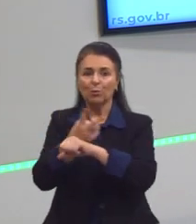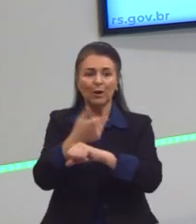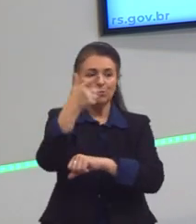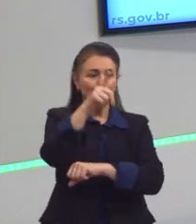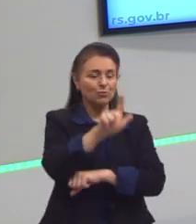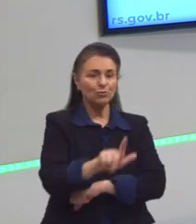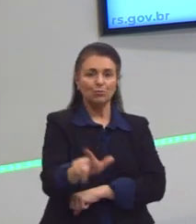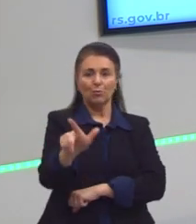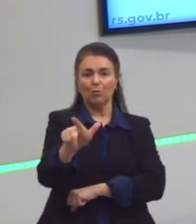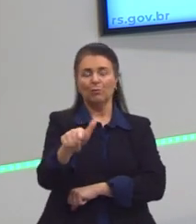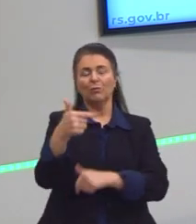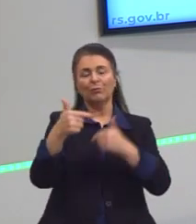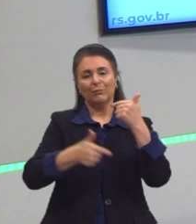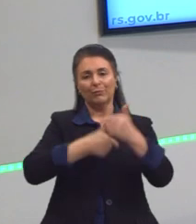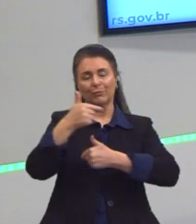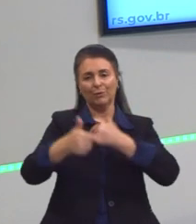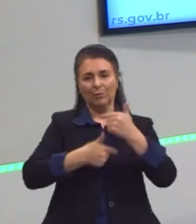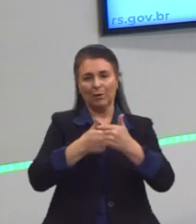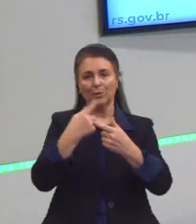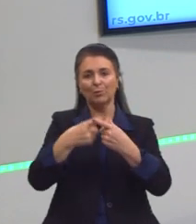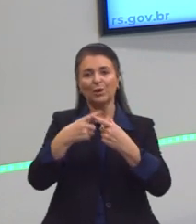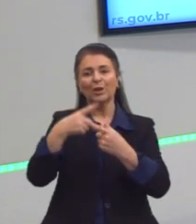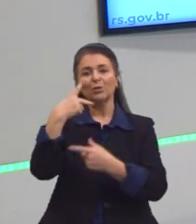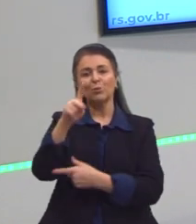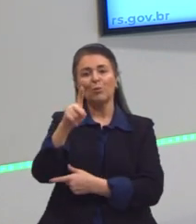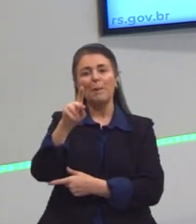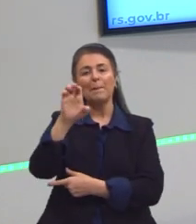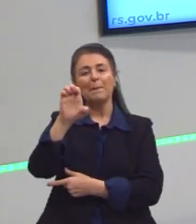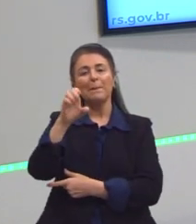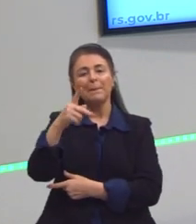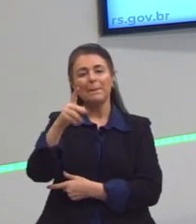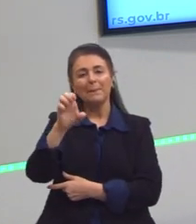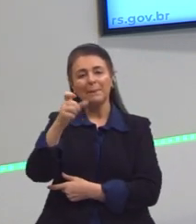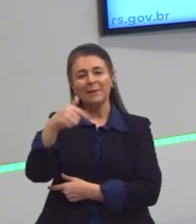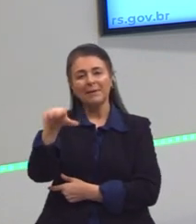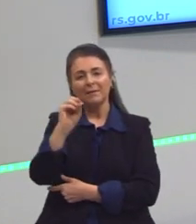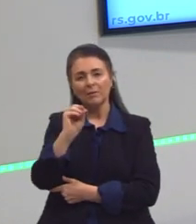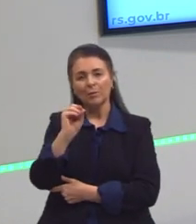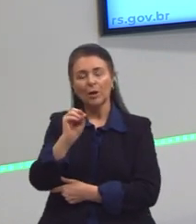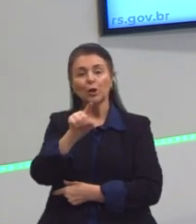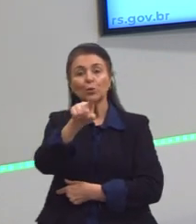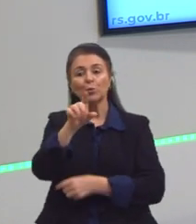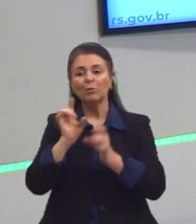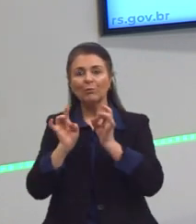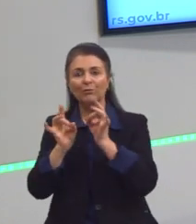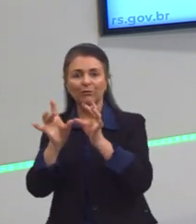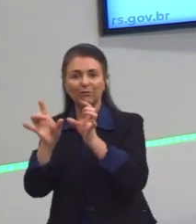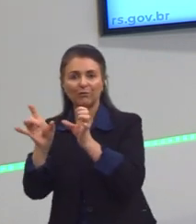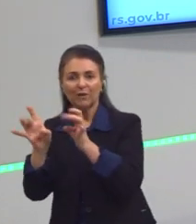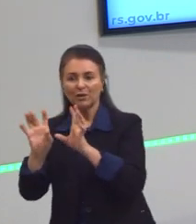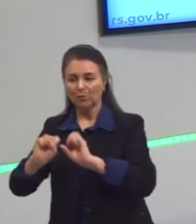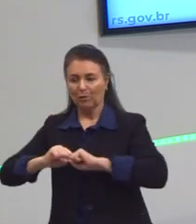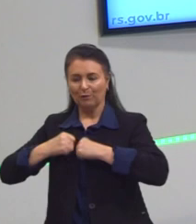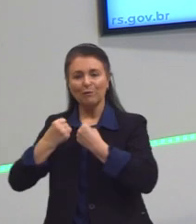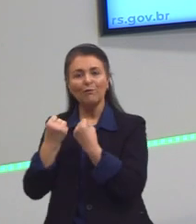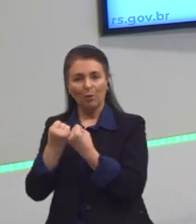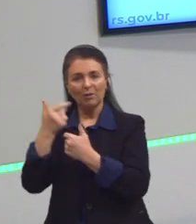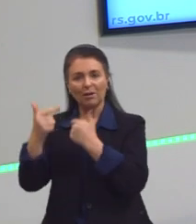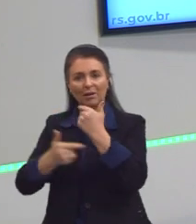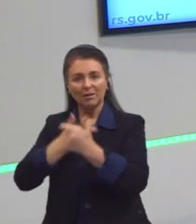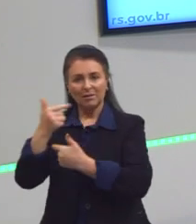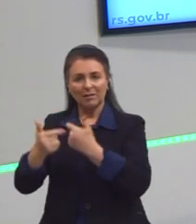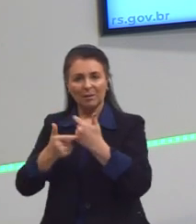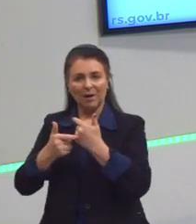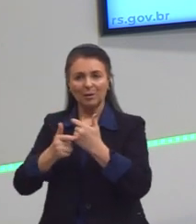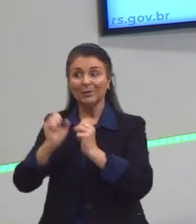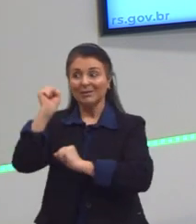currículo, porque você é peão, você está vendendo a sua força de trabalho como aquele que faz no chão da fábrica. Então,